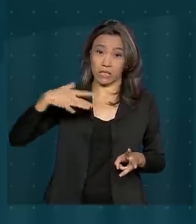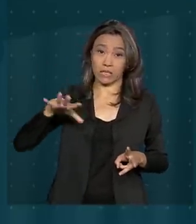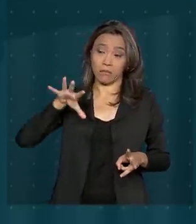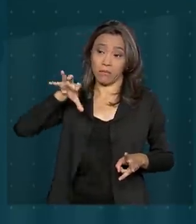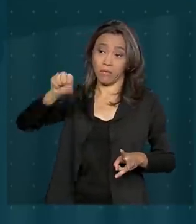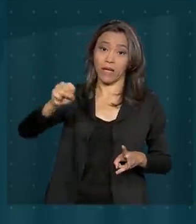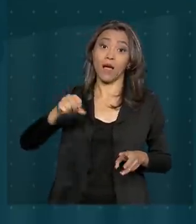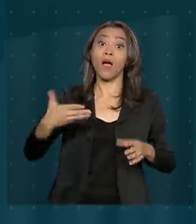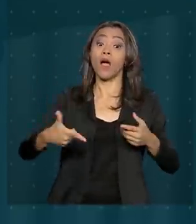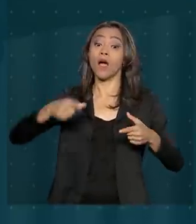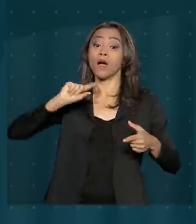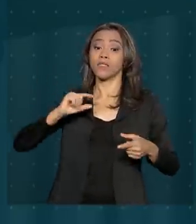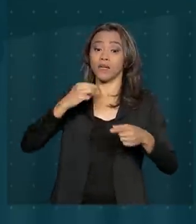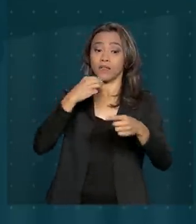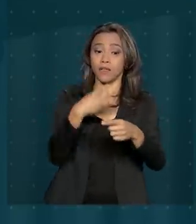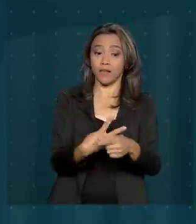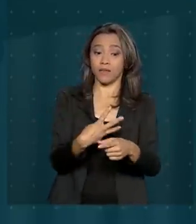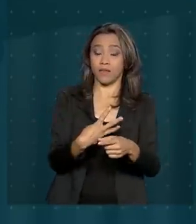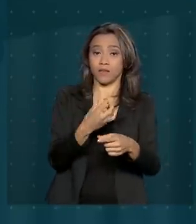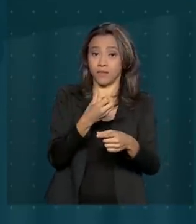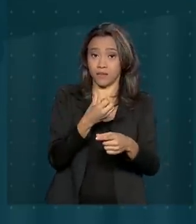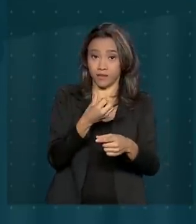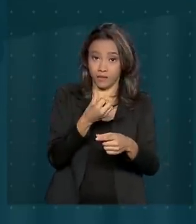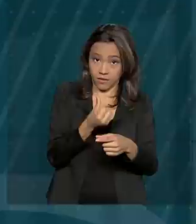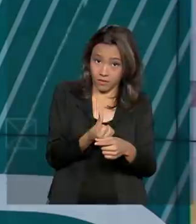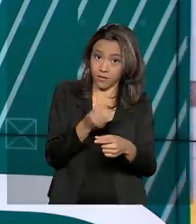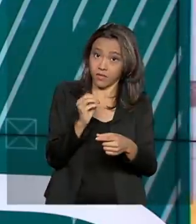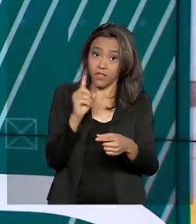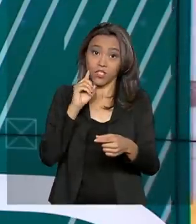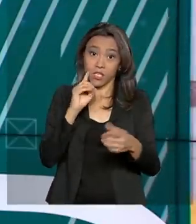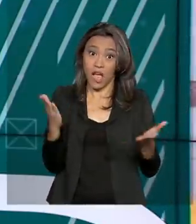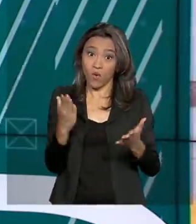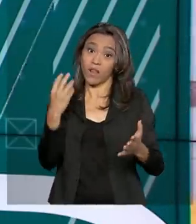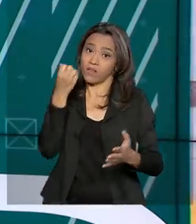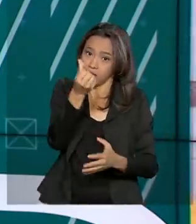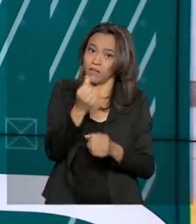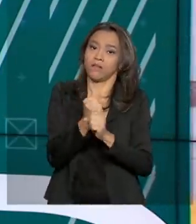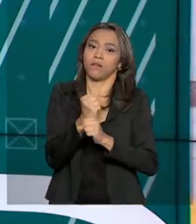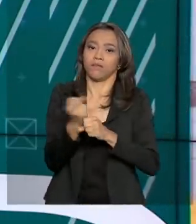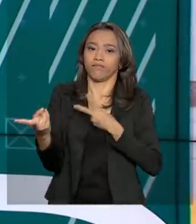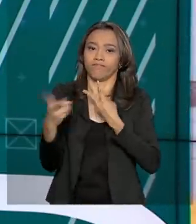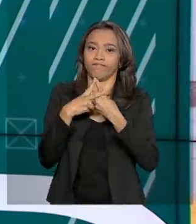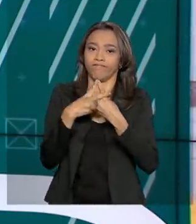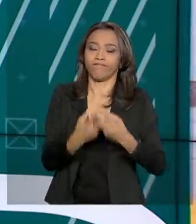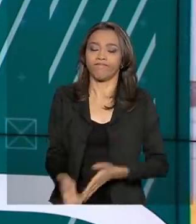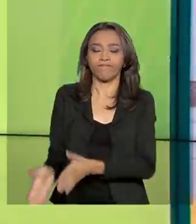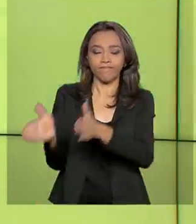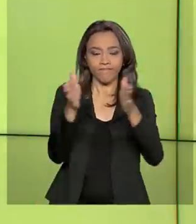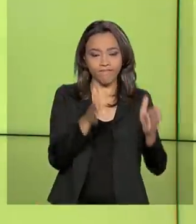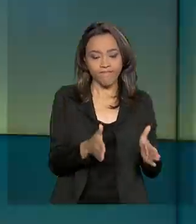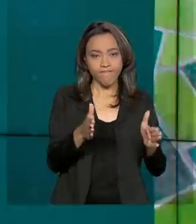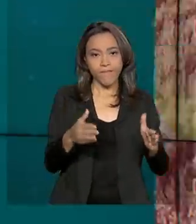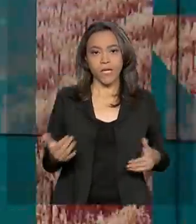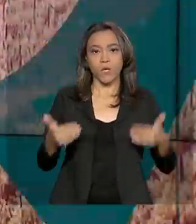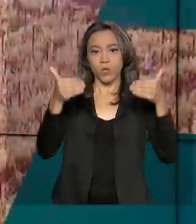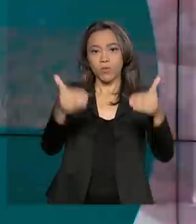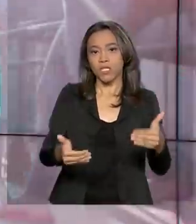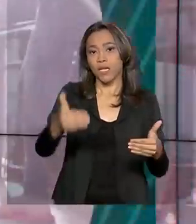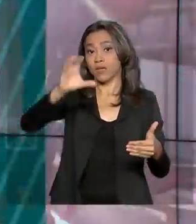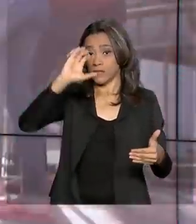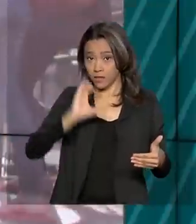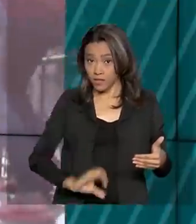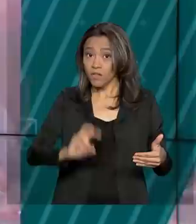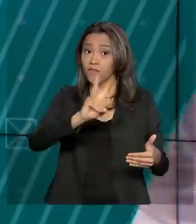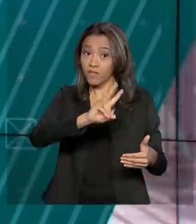dias para até seis anos. O Ministério da Cidadania vai financiar novas